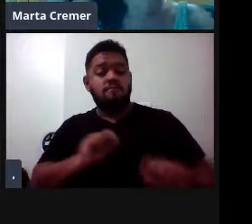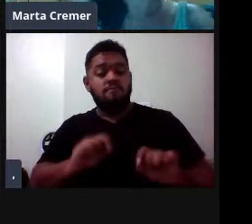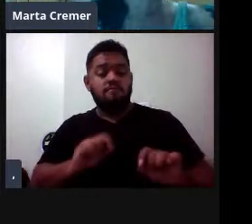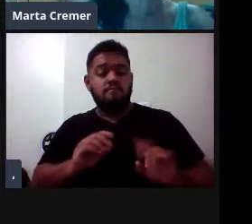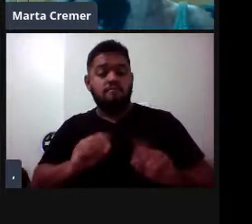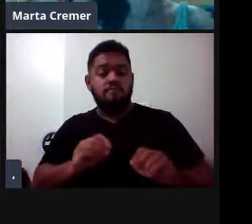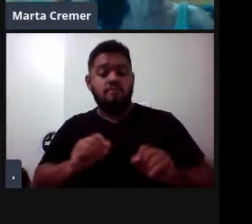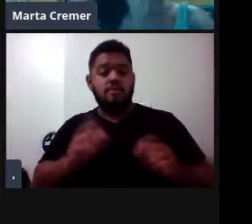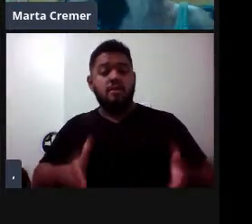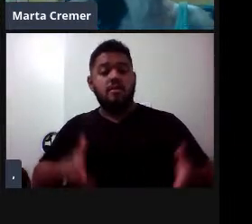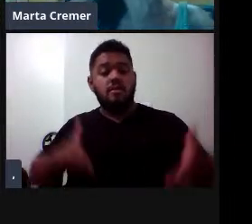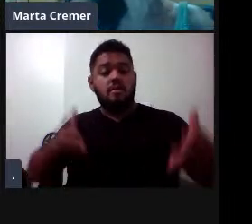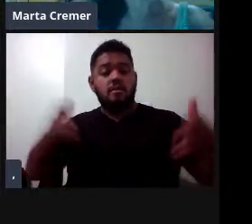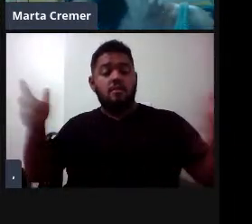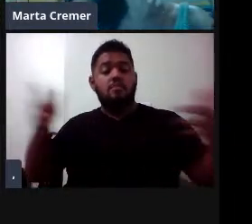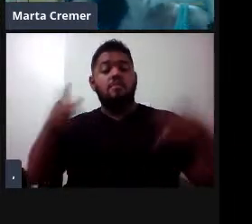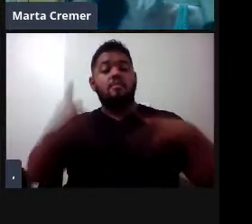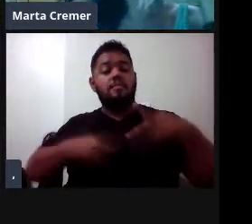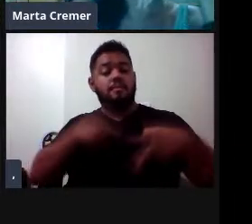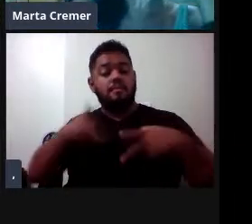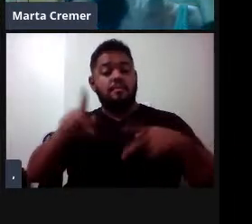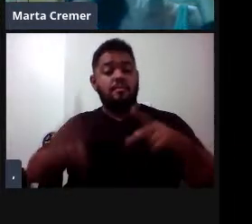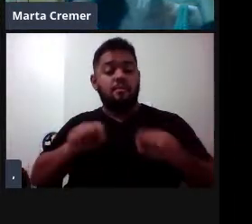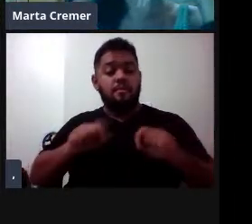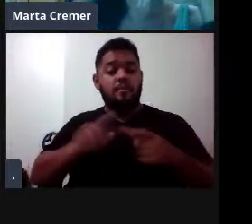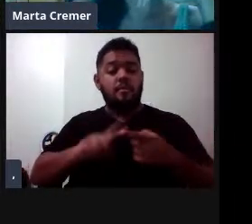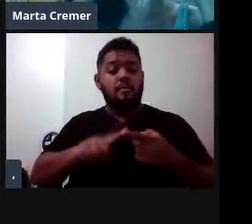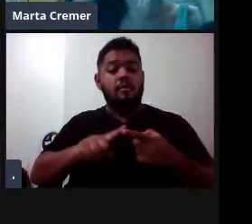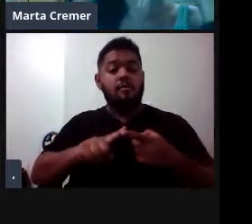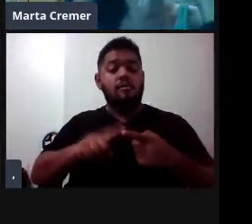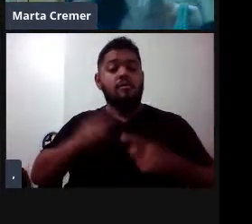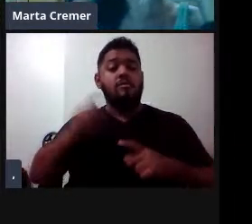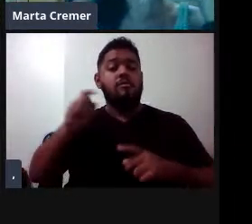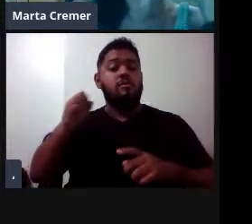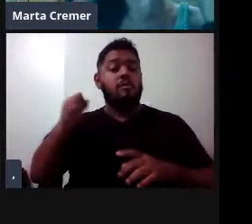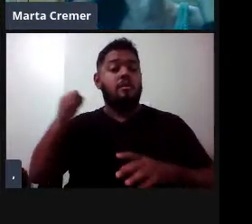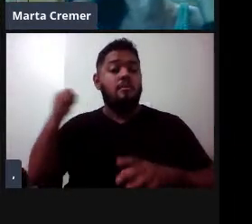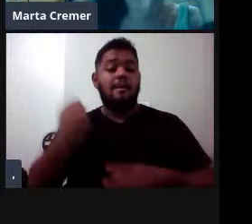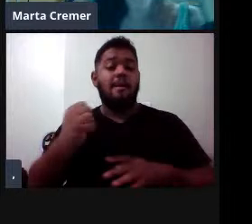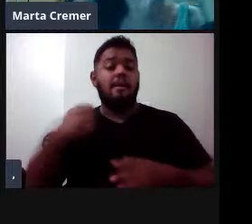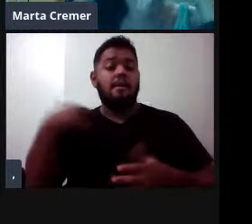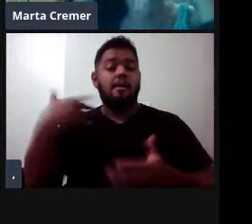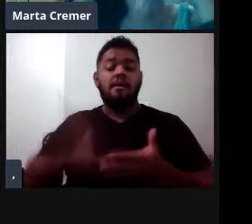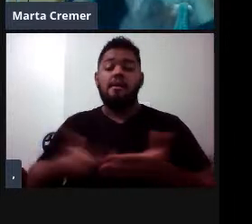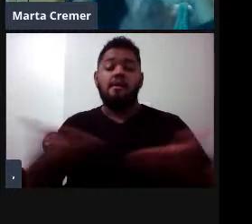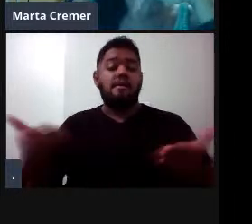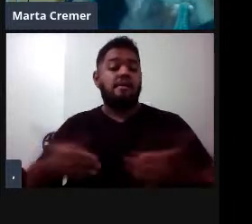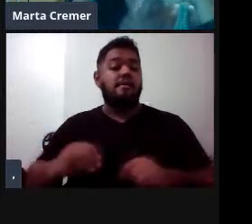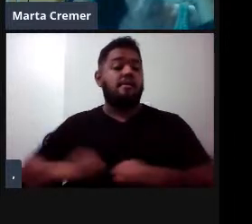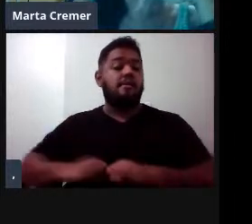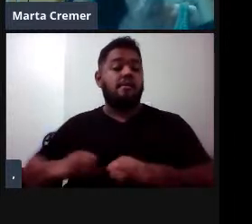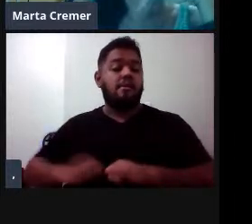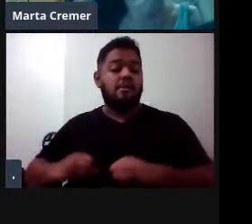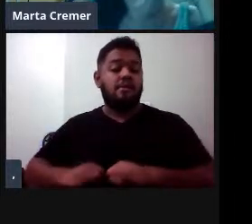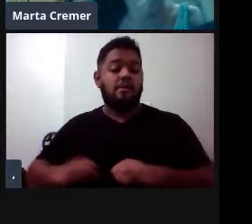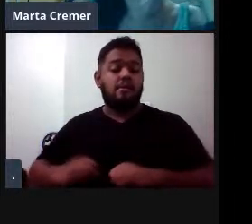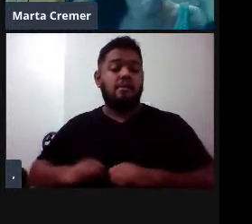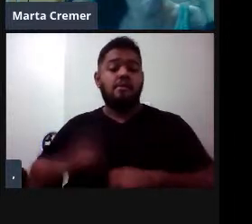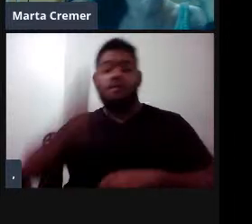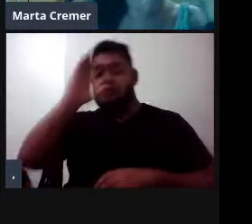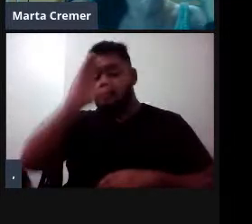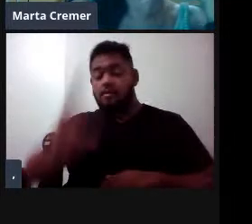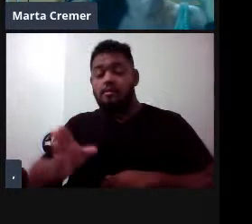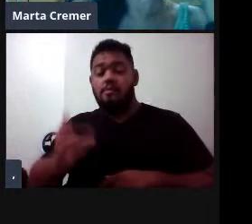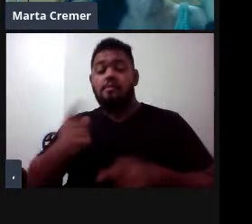tamanho populacional maior ainda são, é a espécie mais caçada ainda que, que ainda sofre, né, com a caça principalmente por as